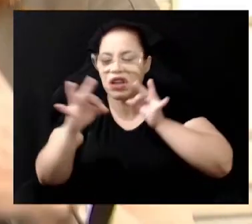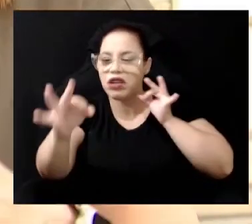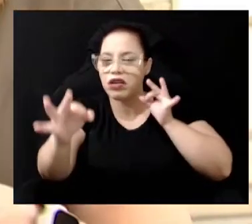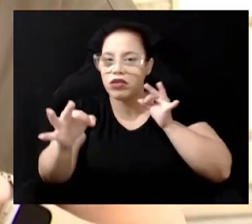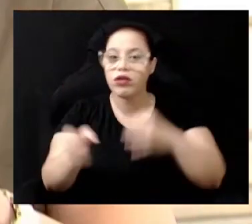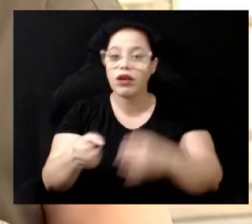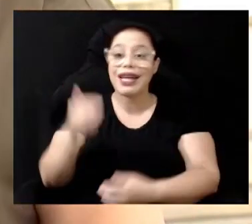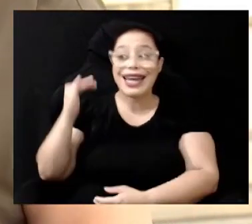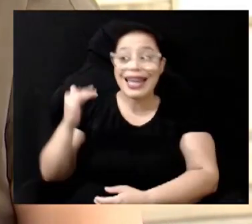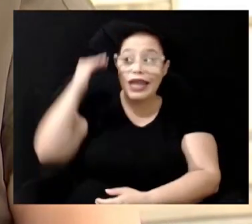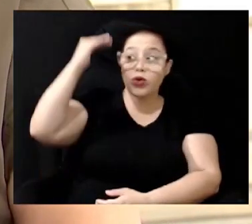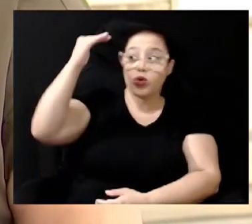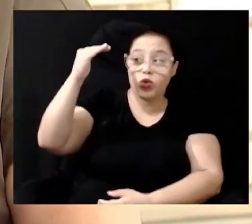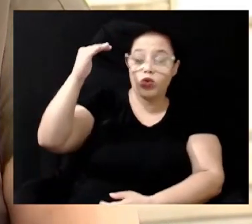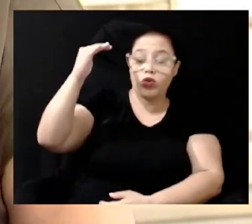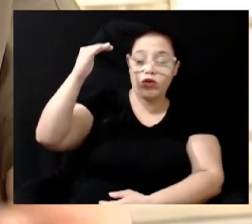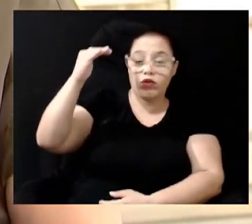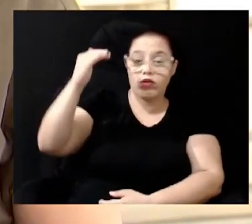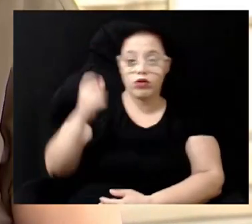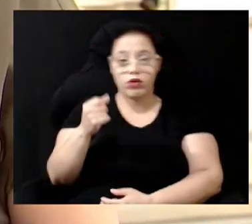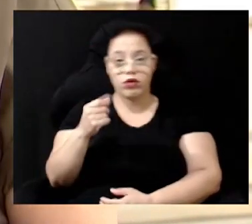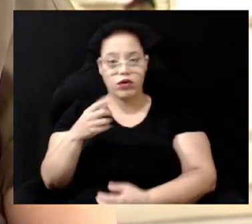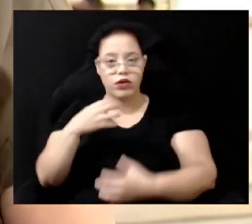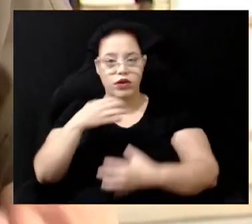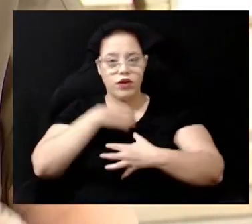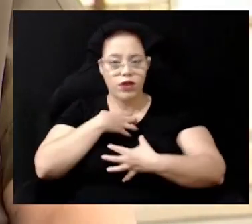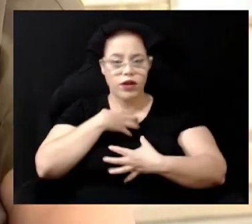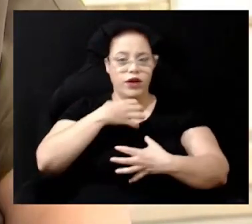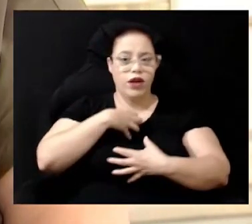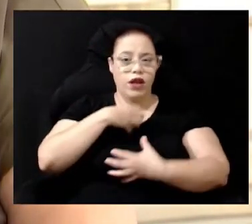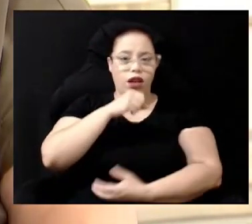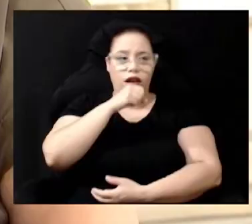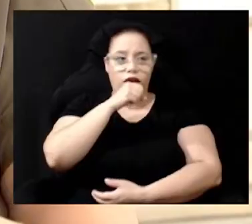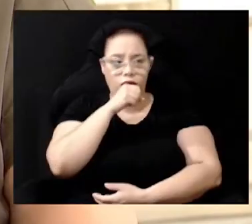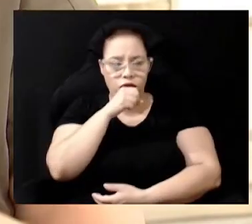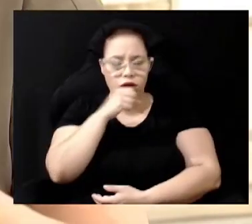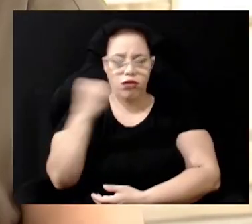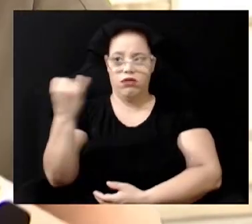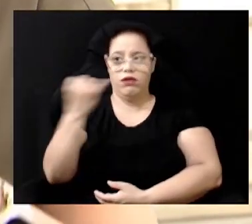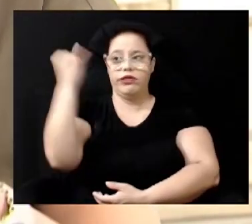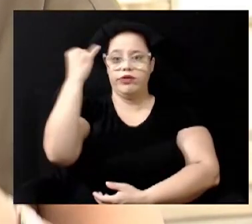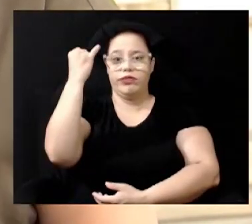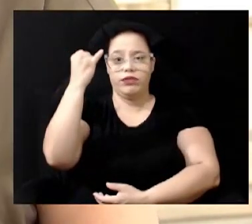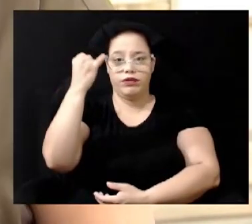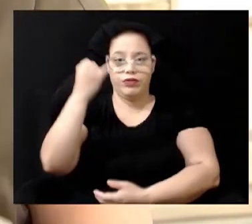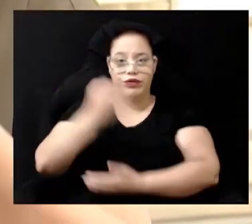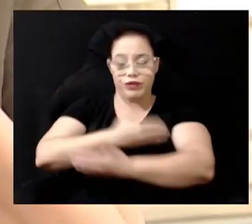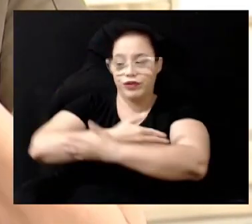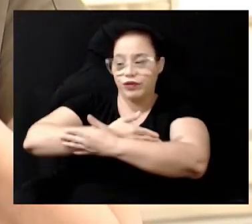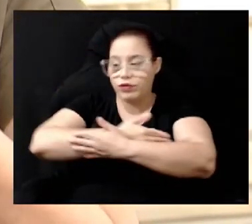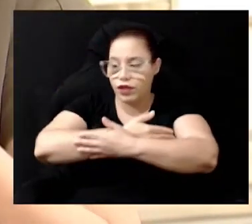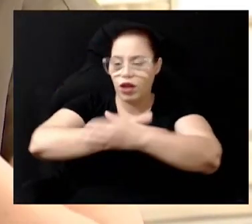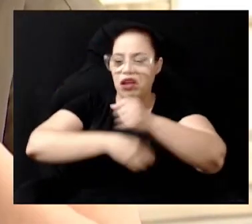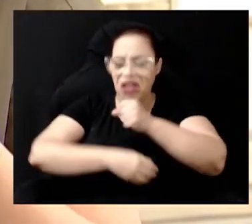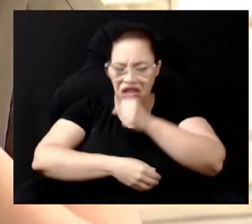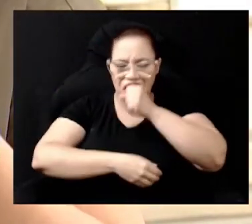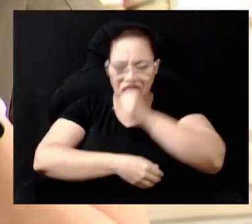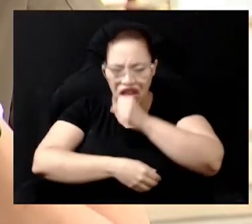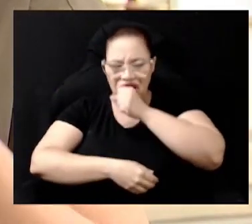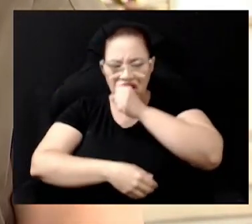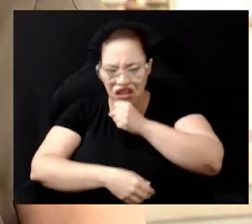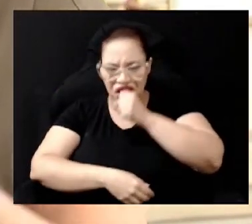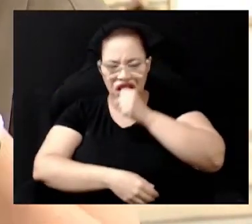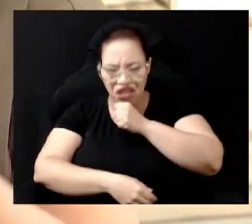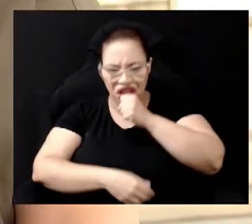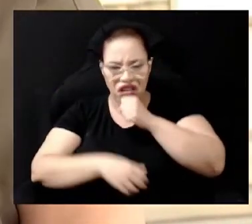acaba tendo mais esses sintomas de tosse e às vezes nem tão importante O problema é em bebê porque ele tosse, tosse, tosse causa essa inflamação Às vezes